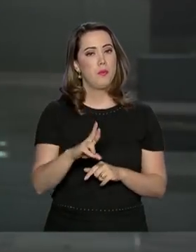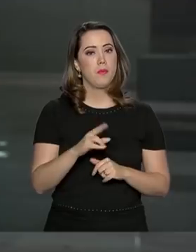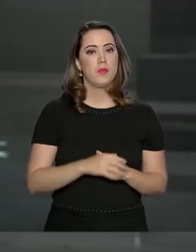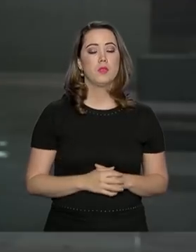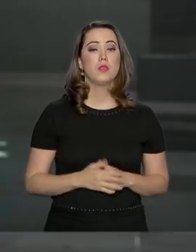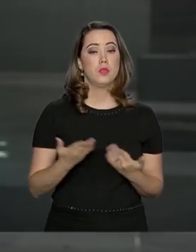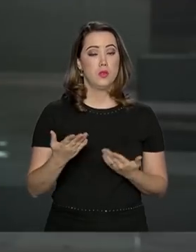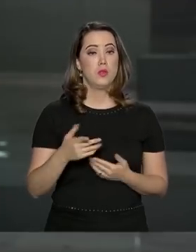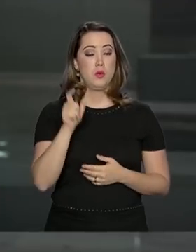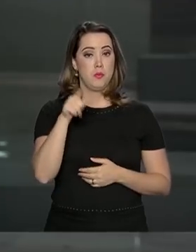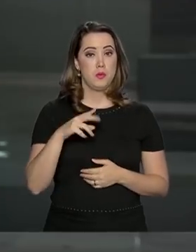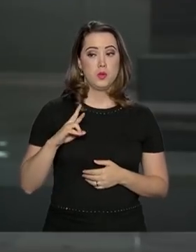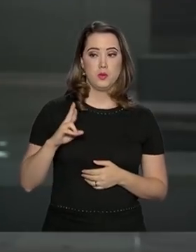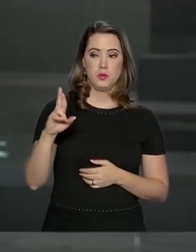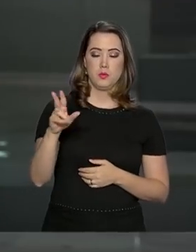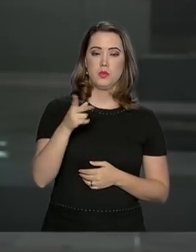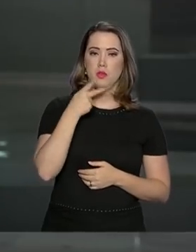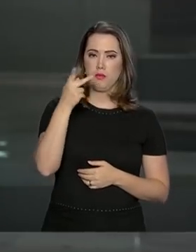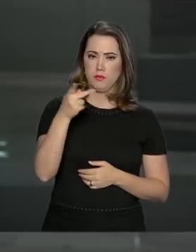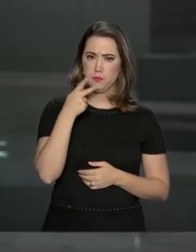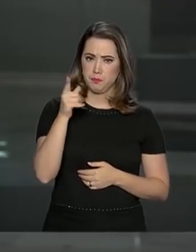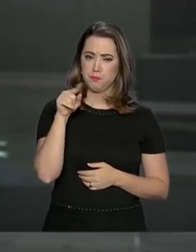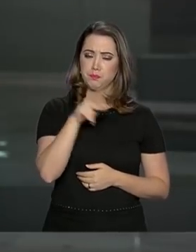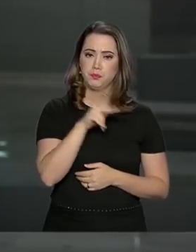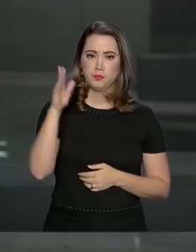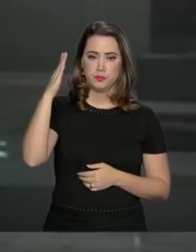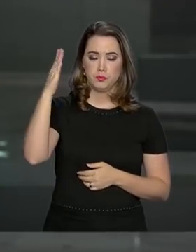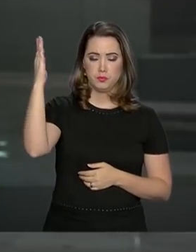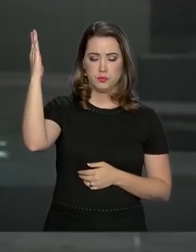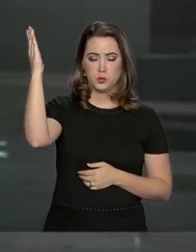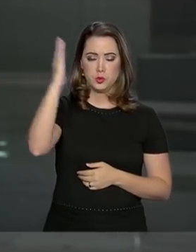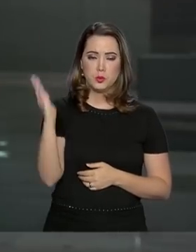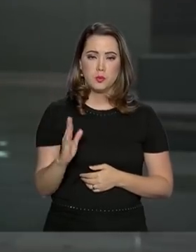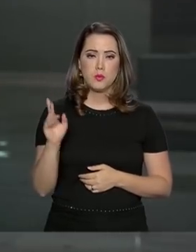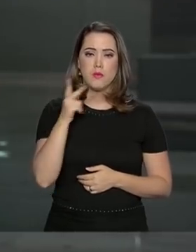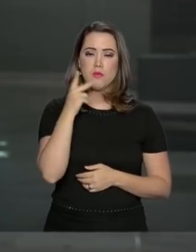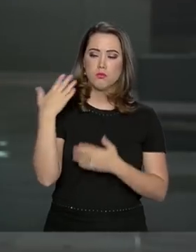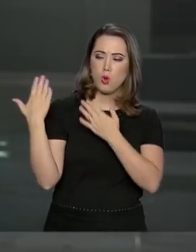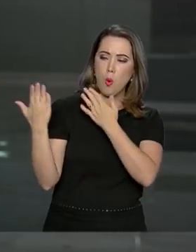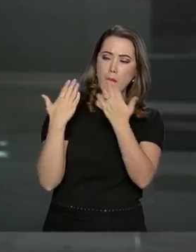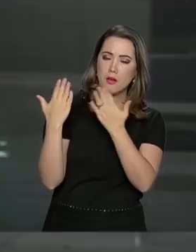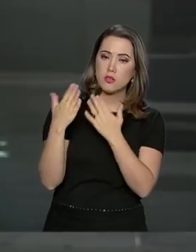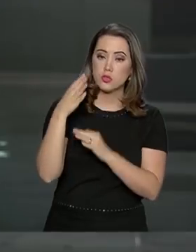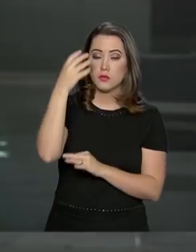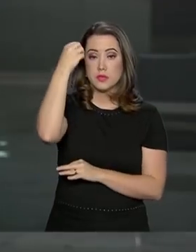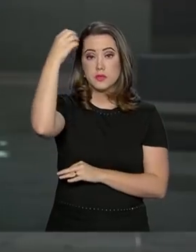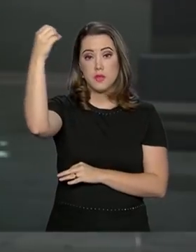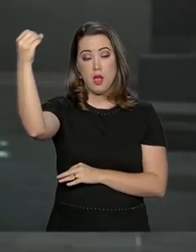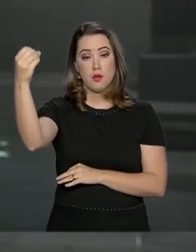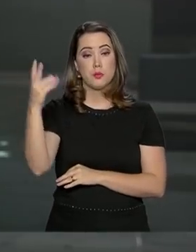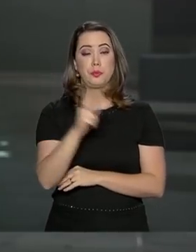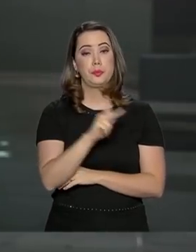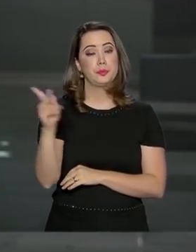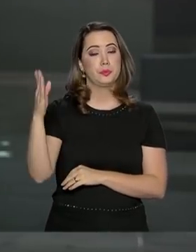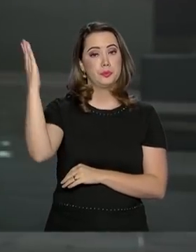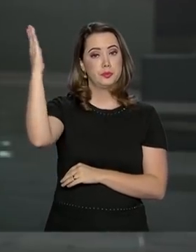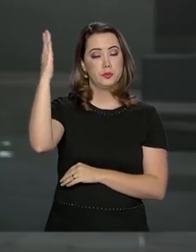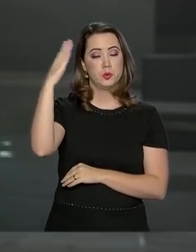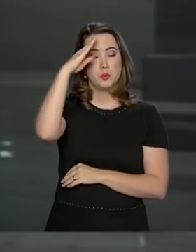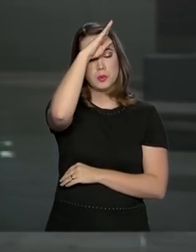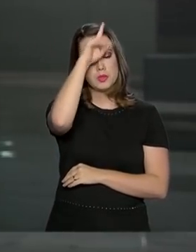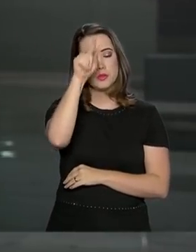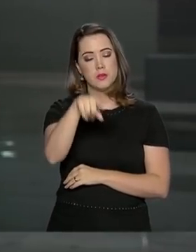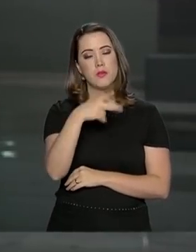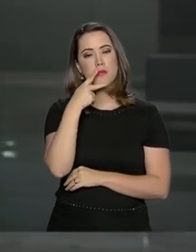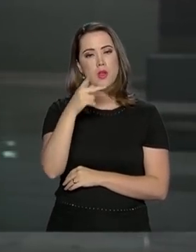O porta-voz da presidência da República, Otávio Rego Barros, fez um balanço das últimas viagens do presidente Jair Bolsonaro. Sobre a ida aos